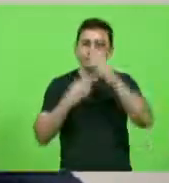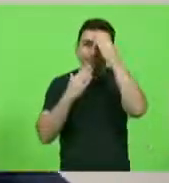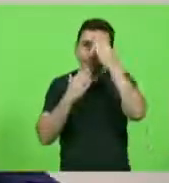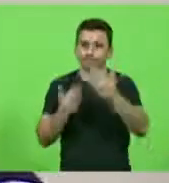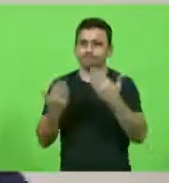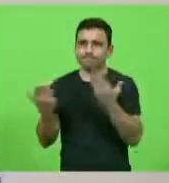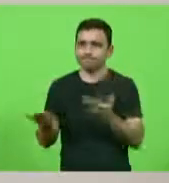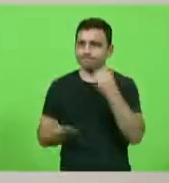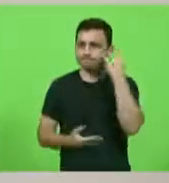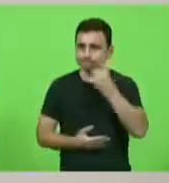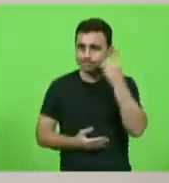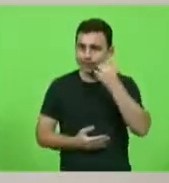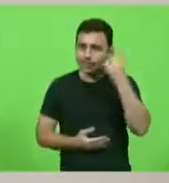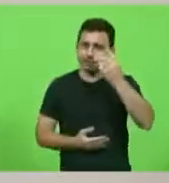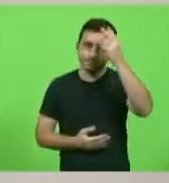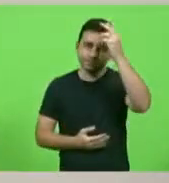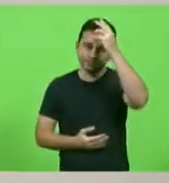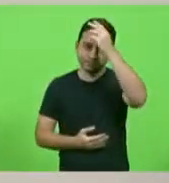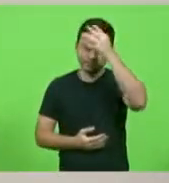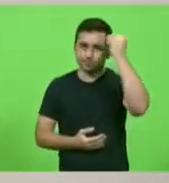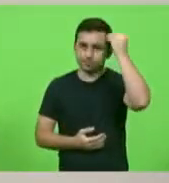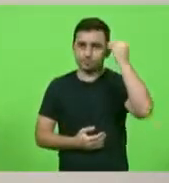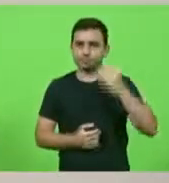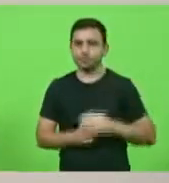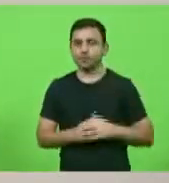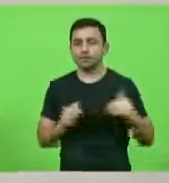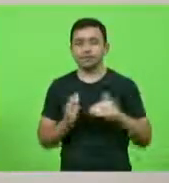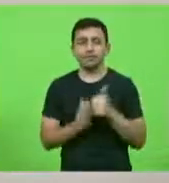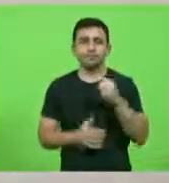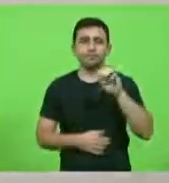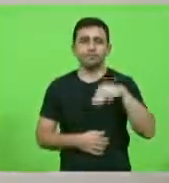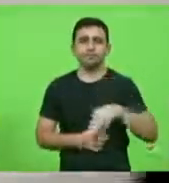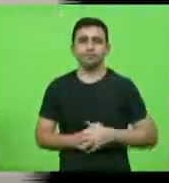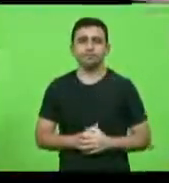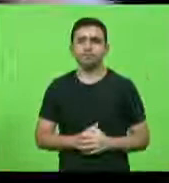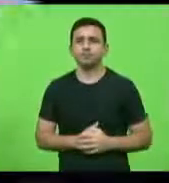Próxima deputada, Luciana Carminati, por 10 minutos, deputado.